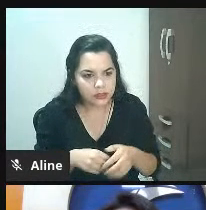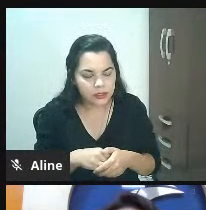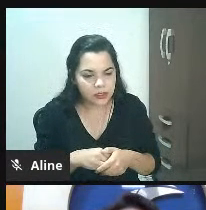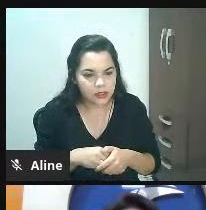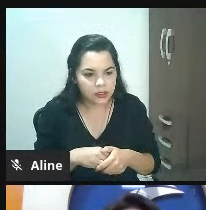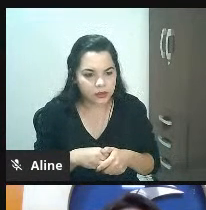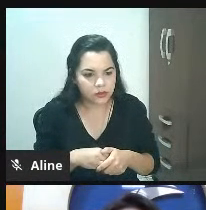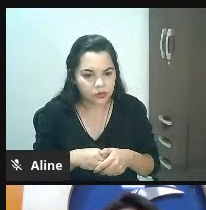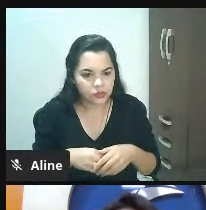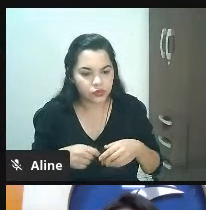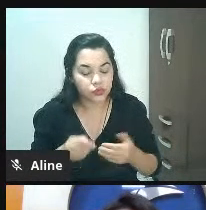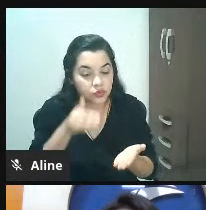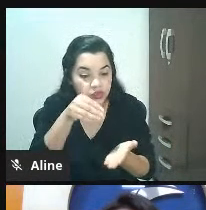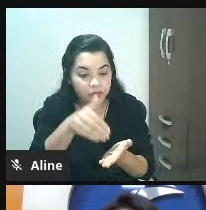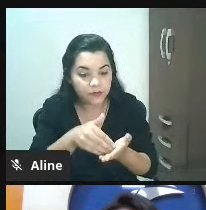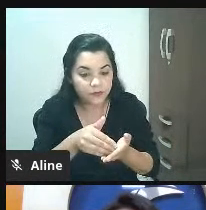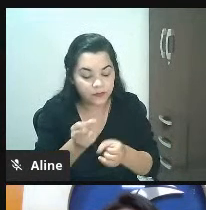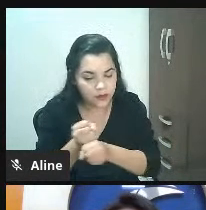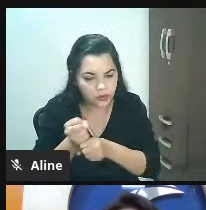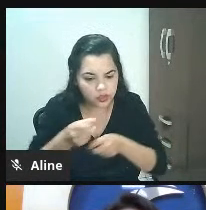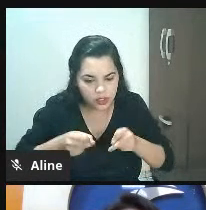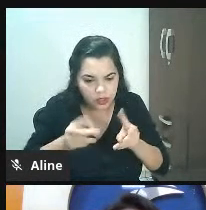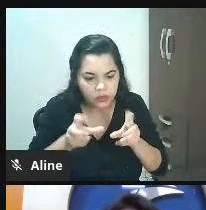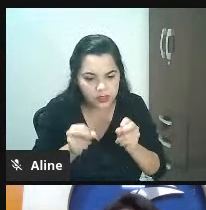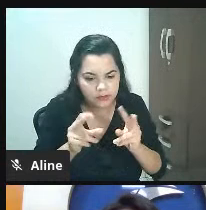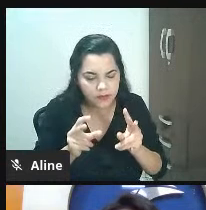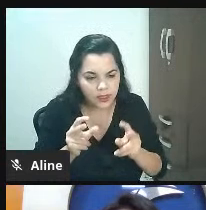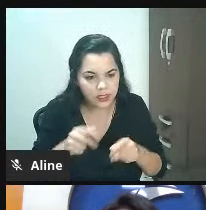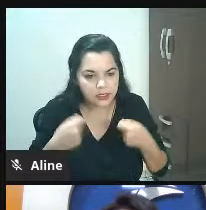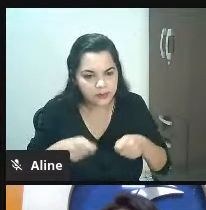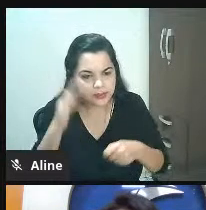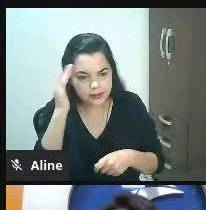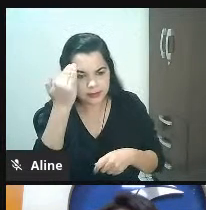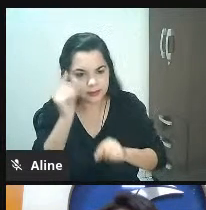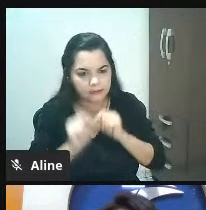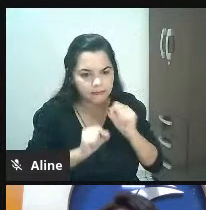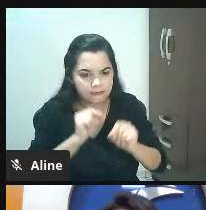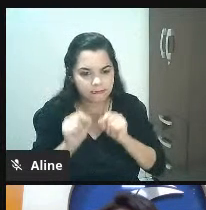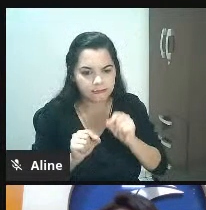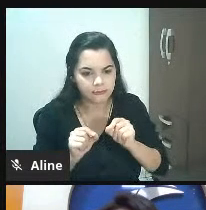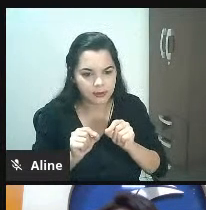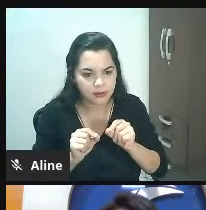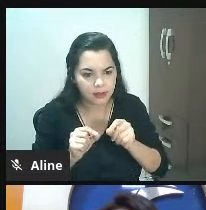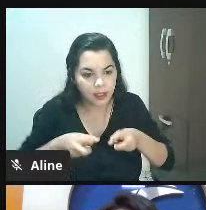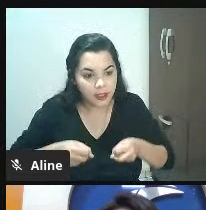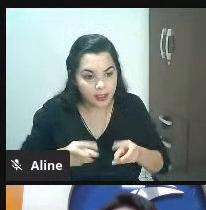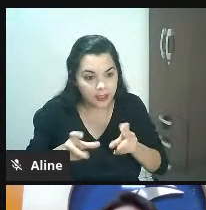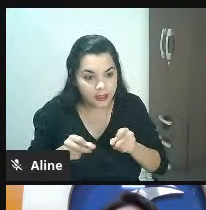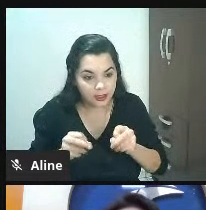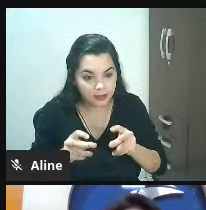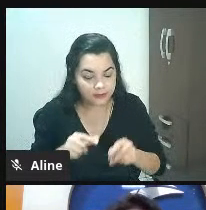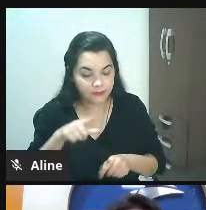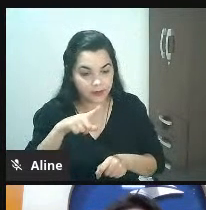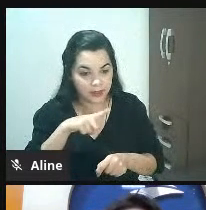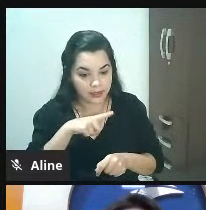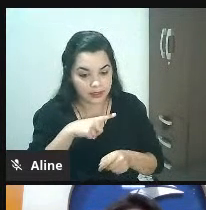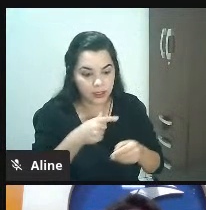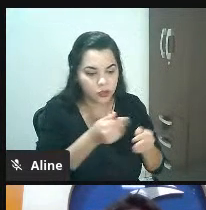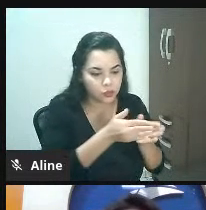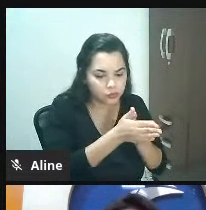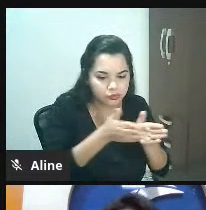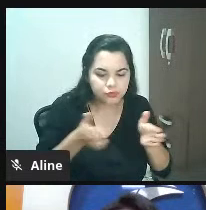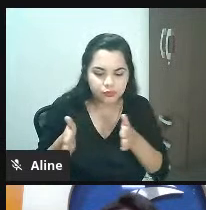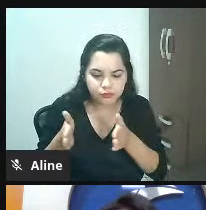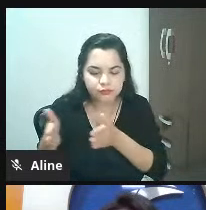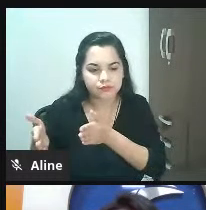no final do ano, o eu preciso que você entenda? Que você compreenda que a venda, existe um processo da venda. Então, desde a hora que eu estou